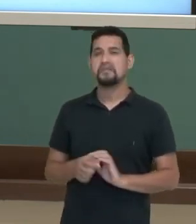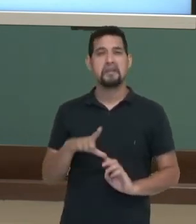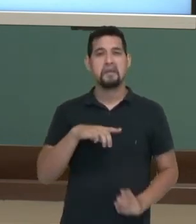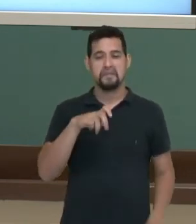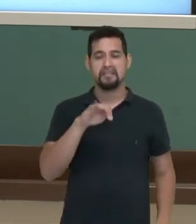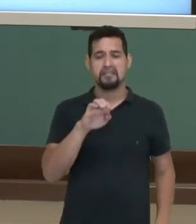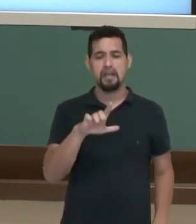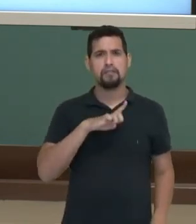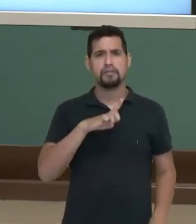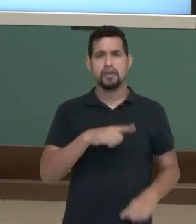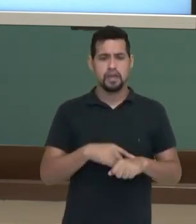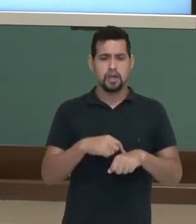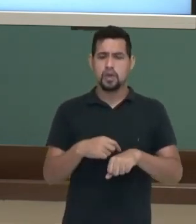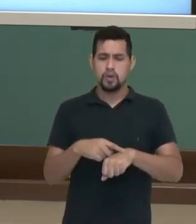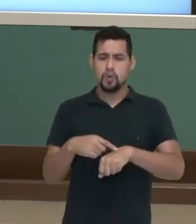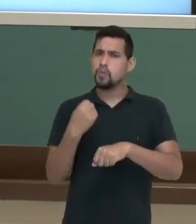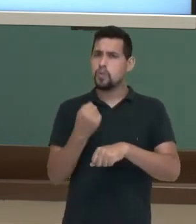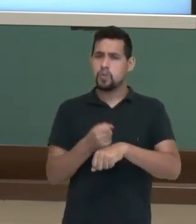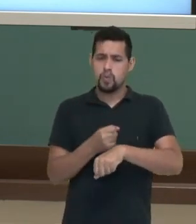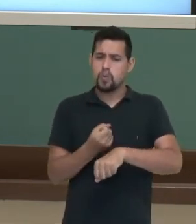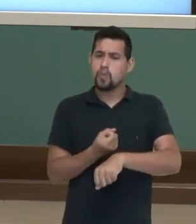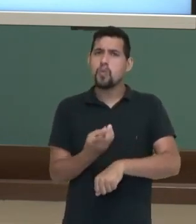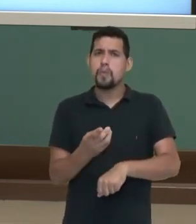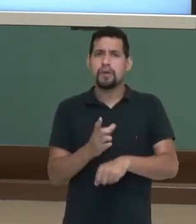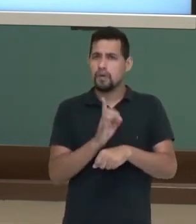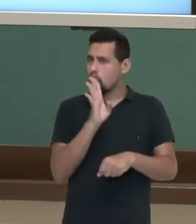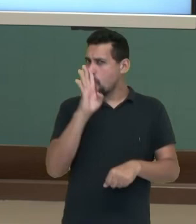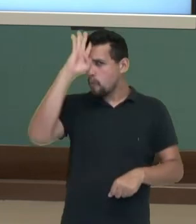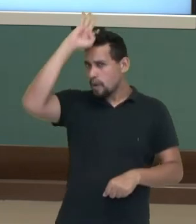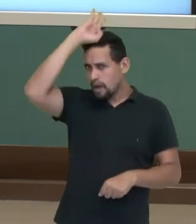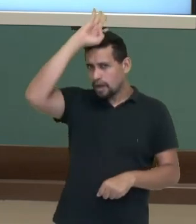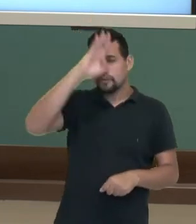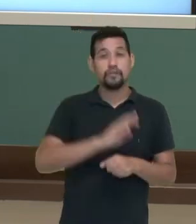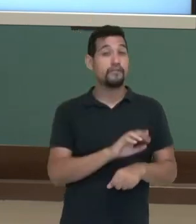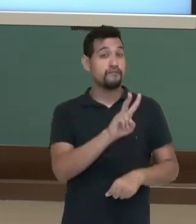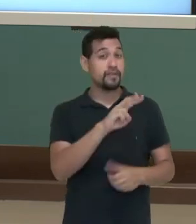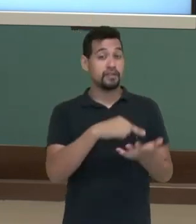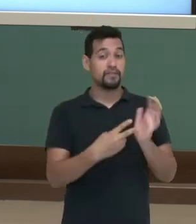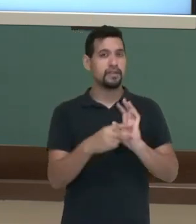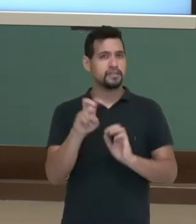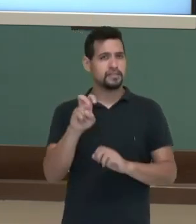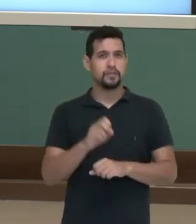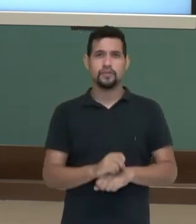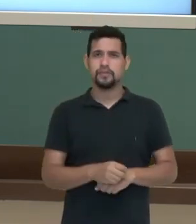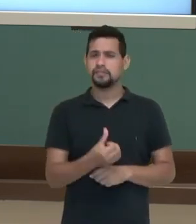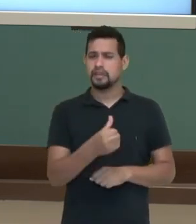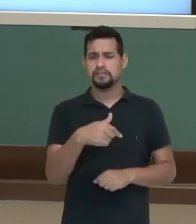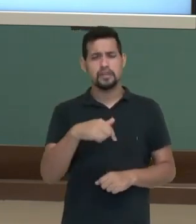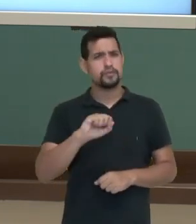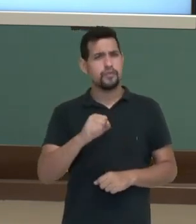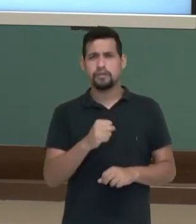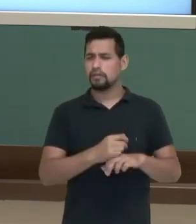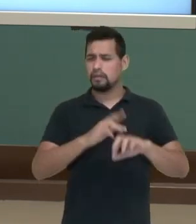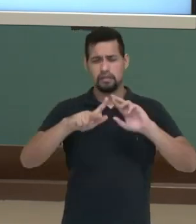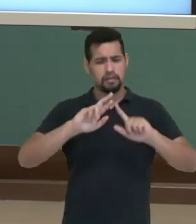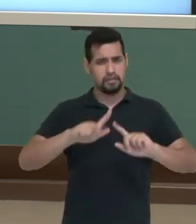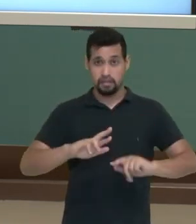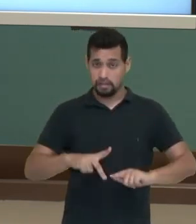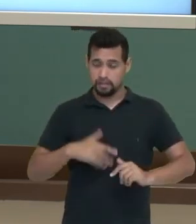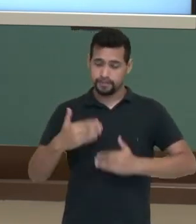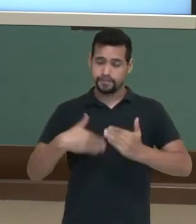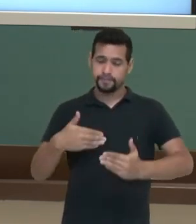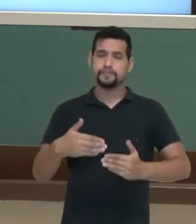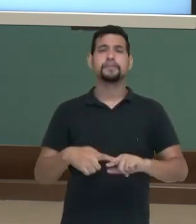Tem números em romano. V, que é o 5, 6, 7, 8 e assim por